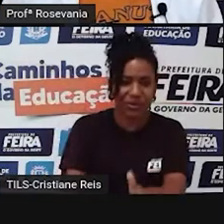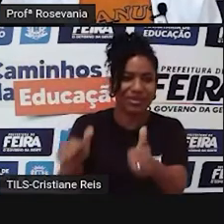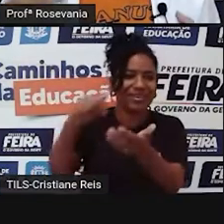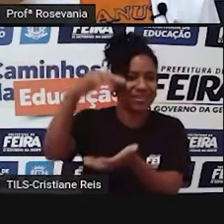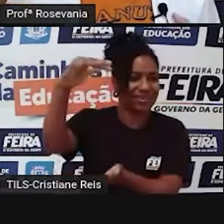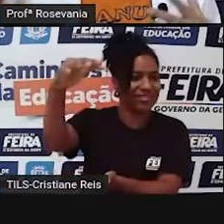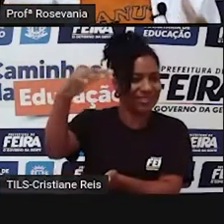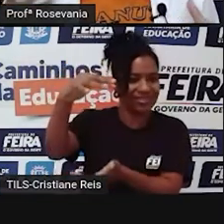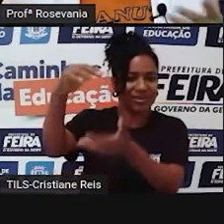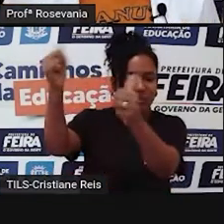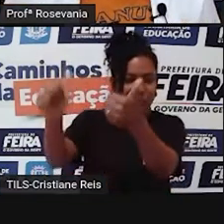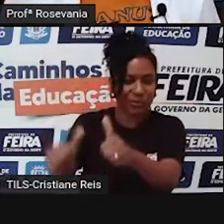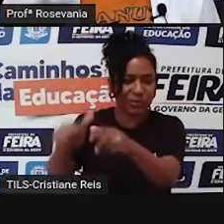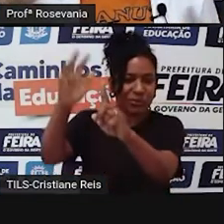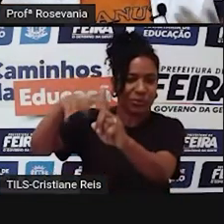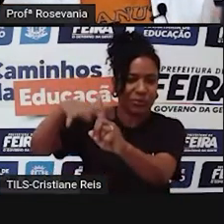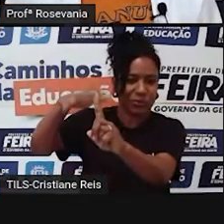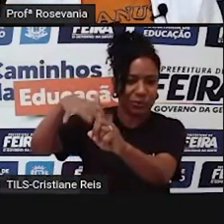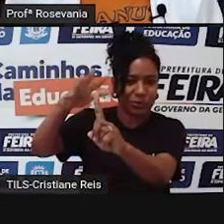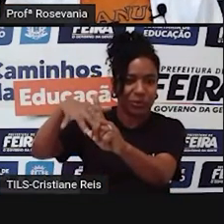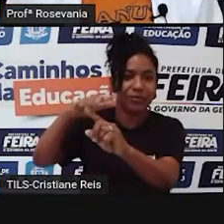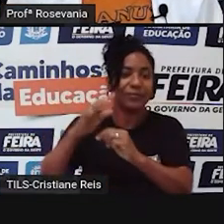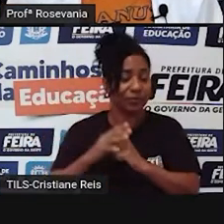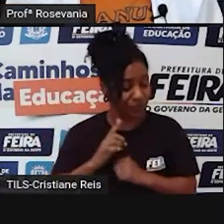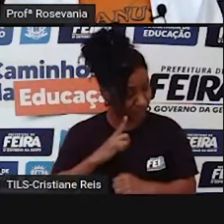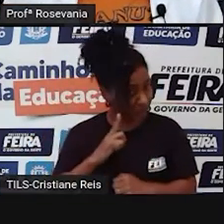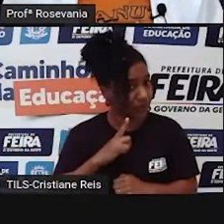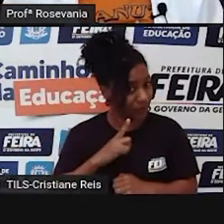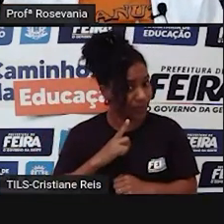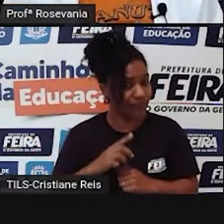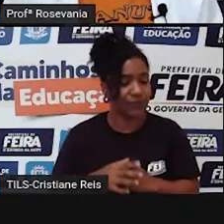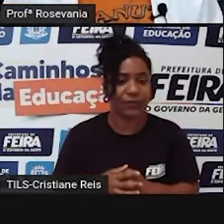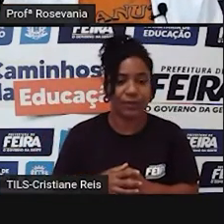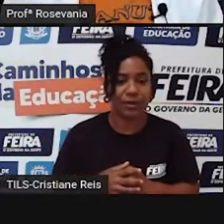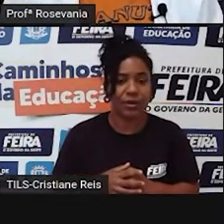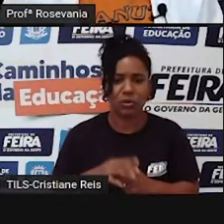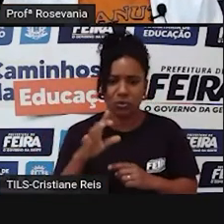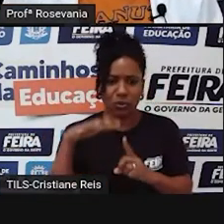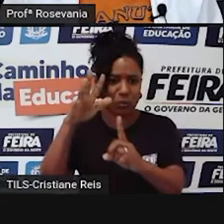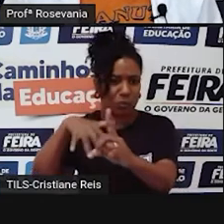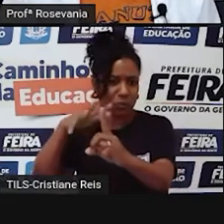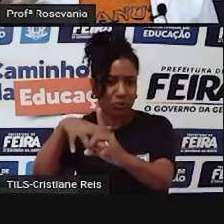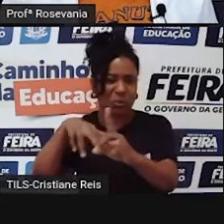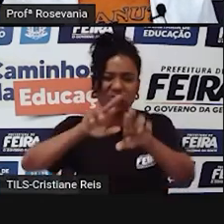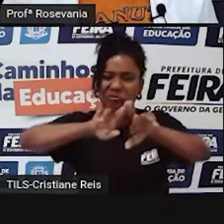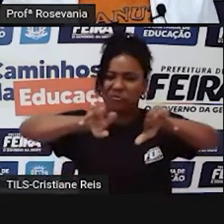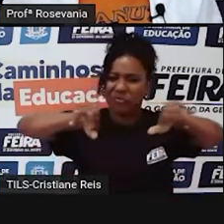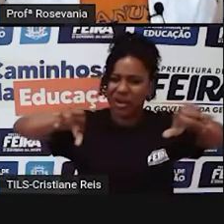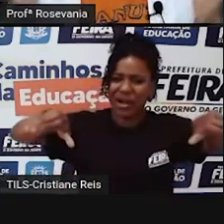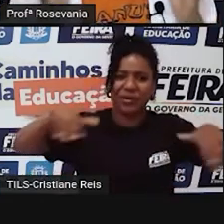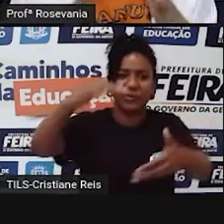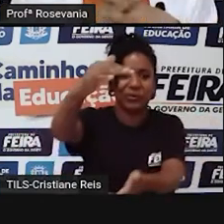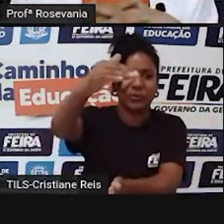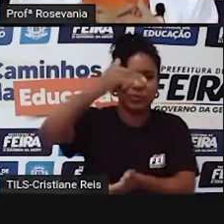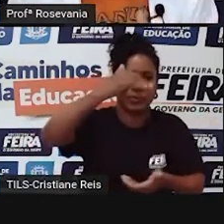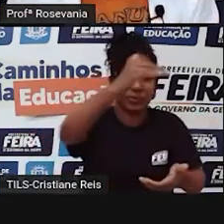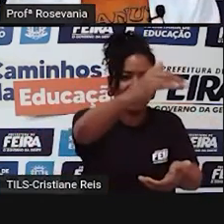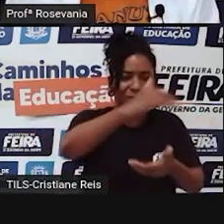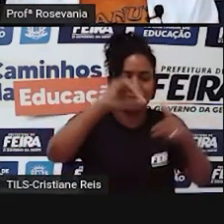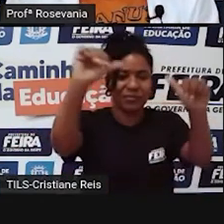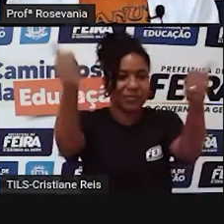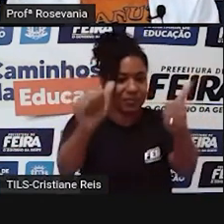E não só a Iemanjá, como vários outros, né, orixás que a gente acabou fazendo até com o